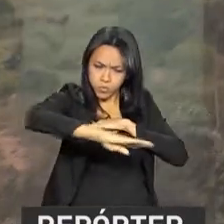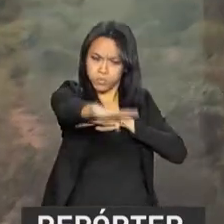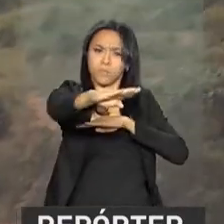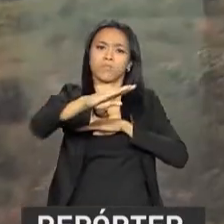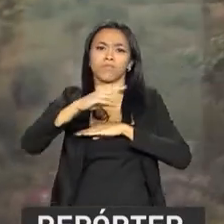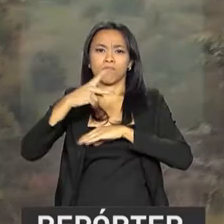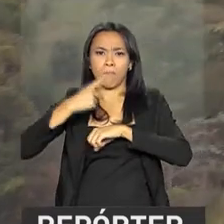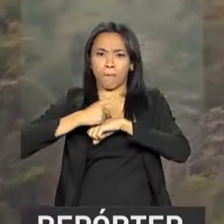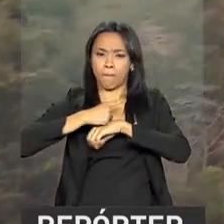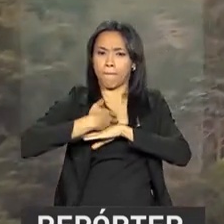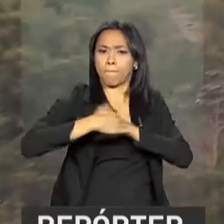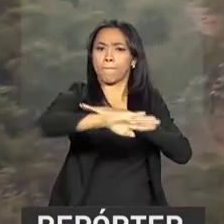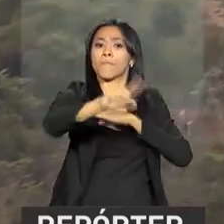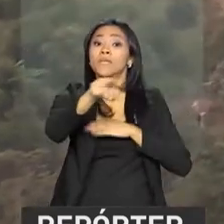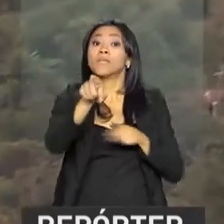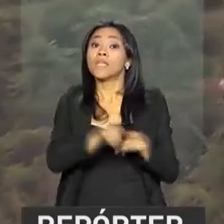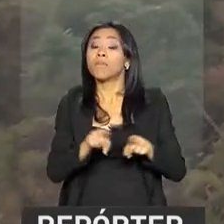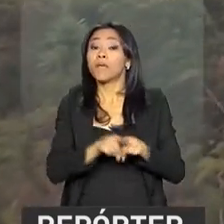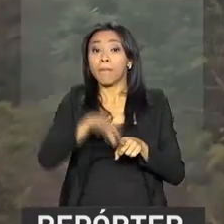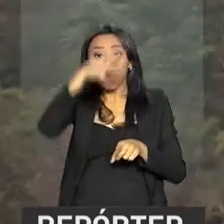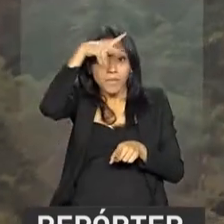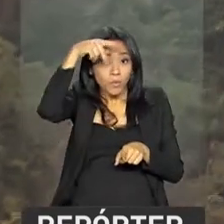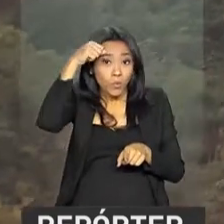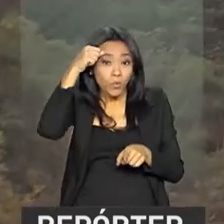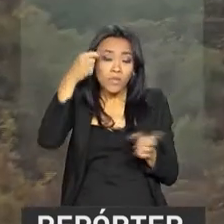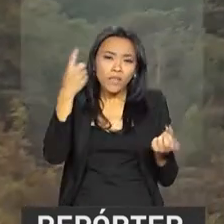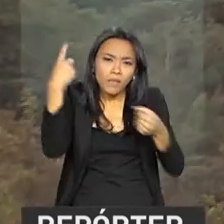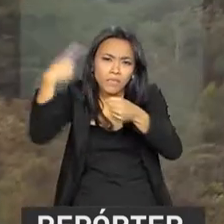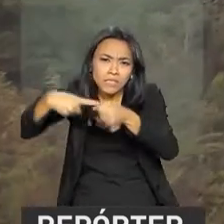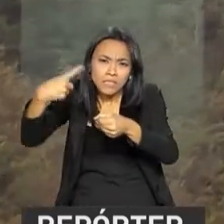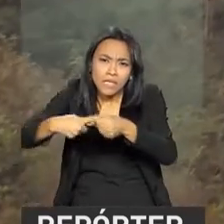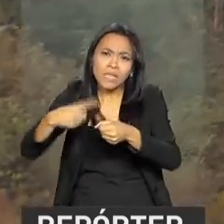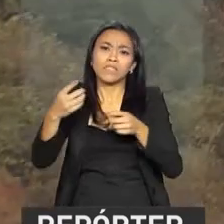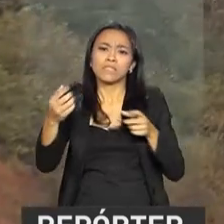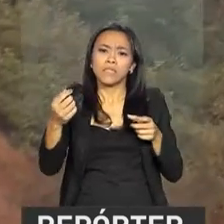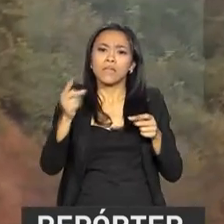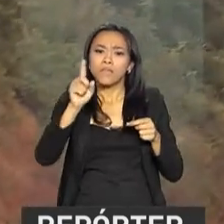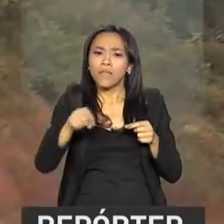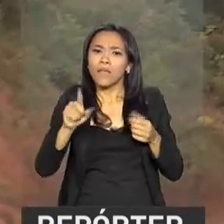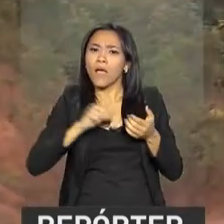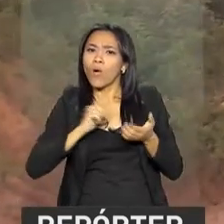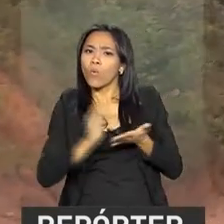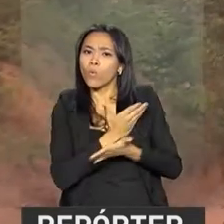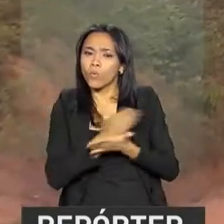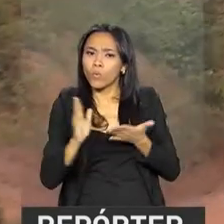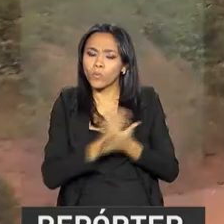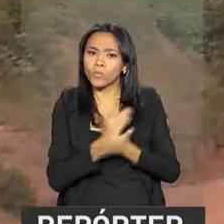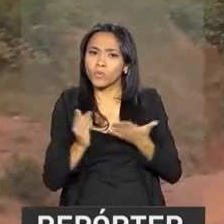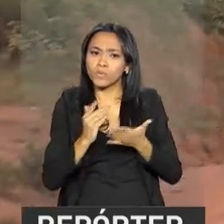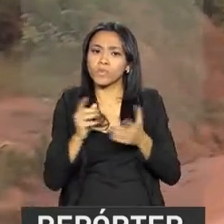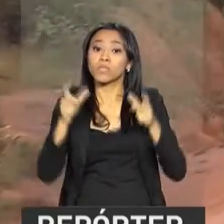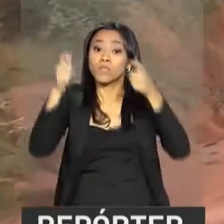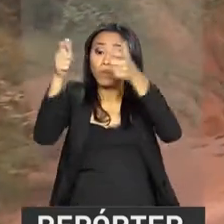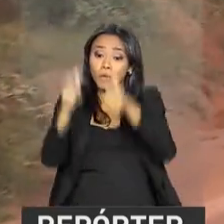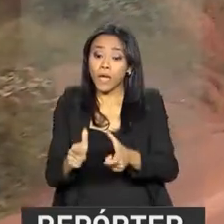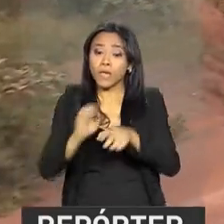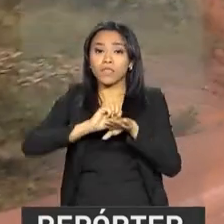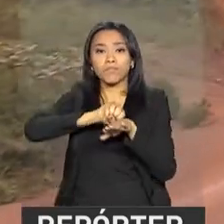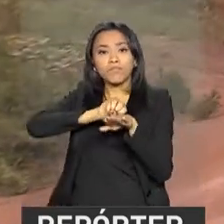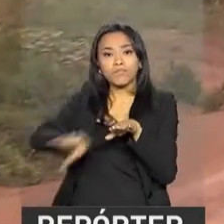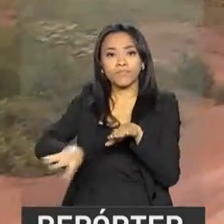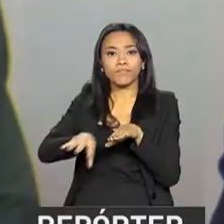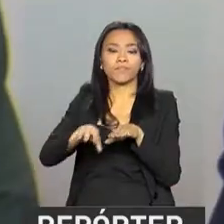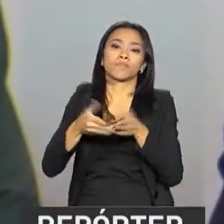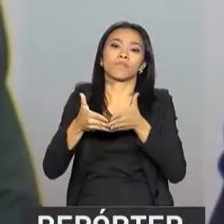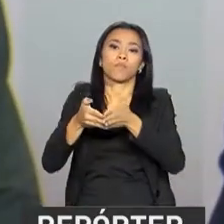a divisa com o Mato Grosso até Miritituba, onde ficam alguns dos principais terminais portuários